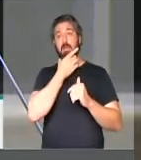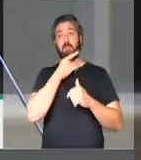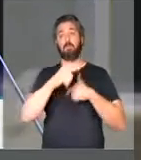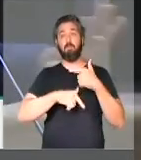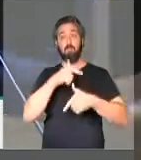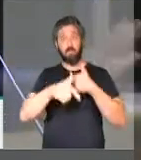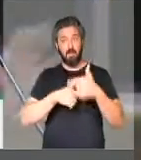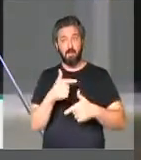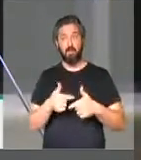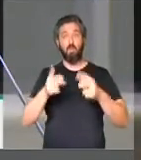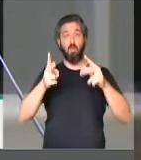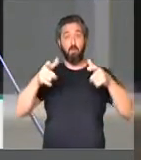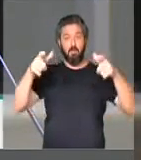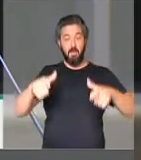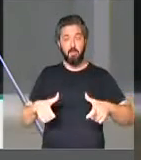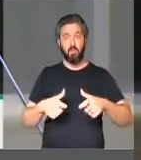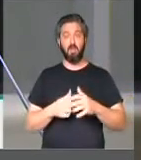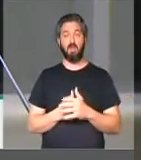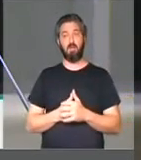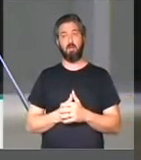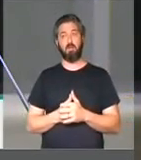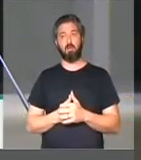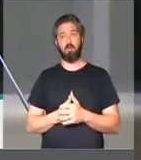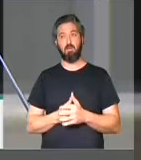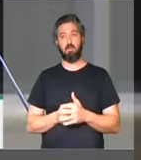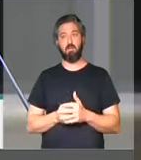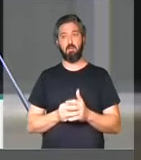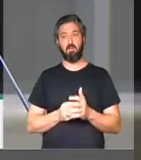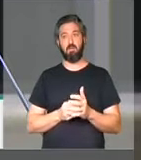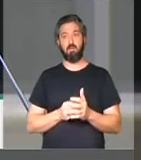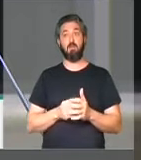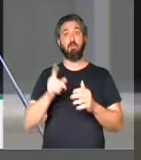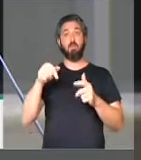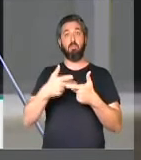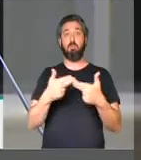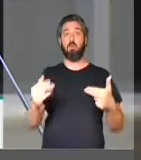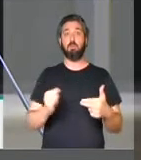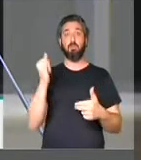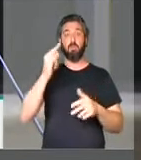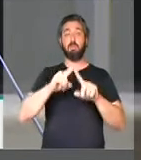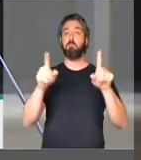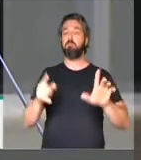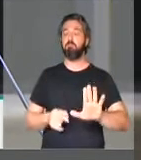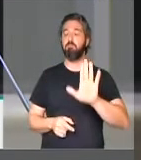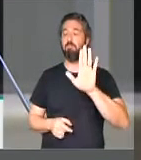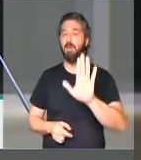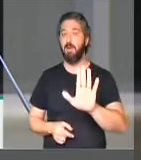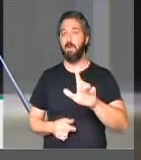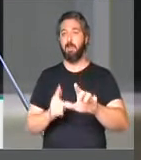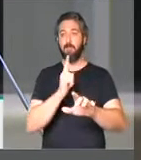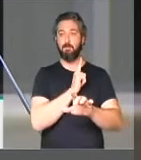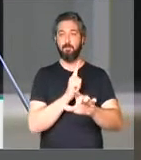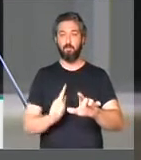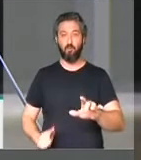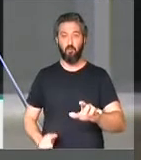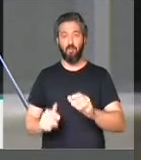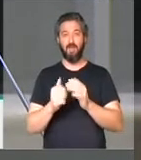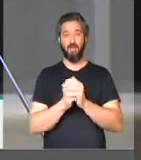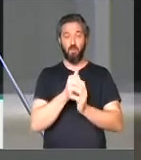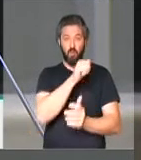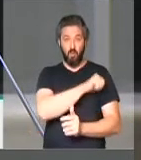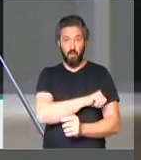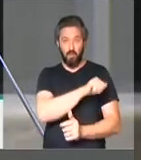e trabalhar no mesmo território. E isso é uma coisa importante. No entanto, o governador,